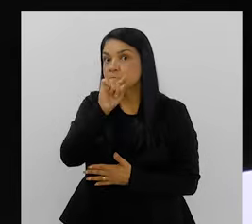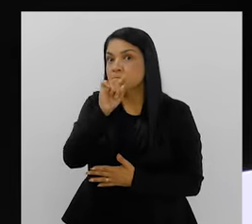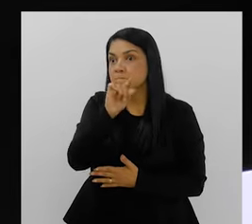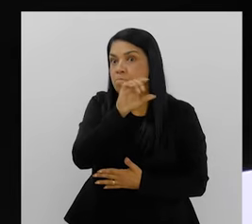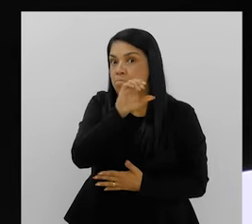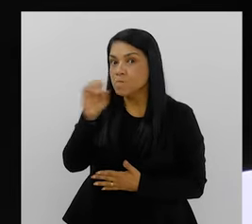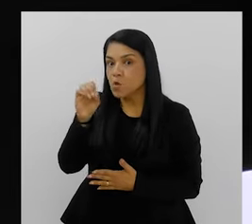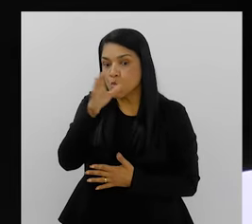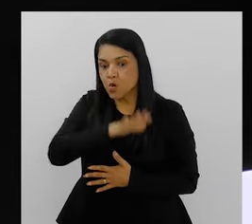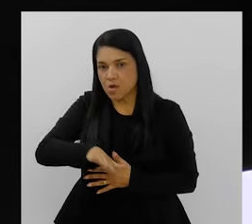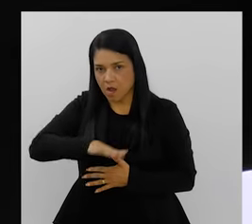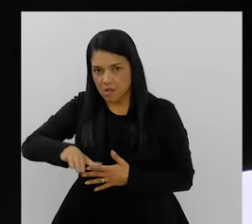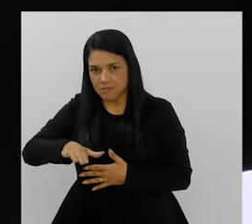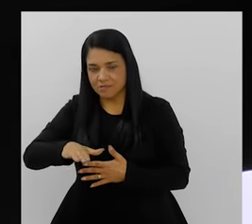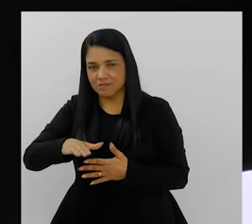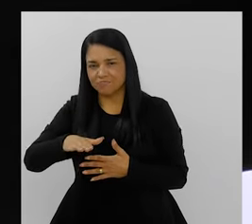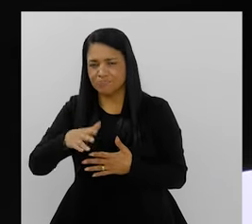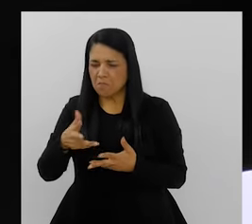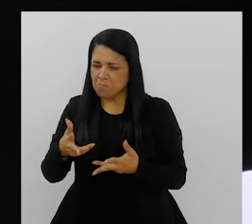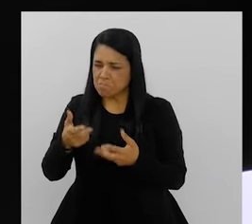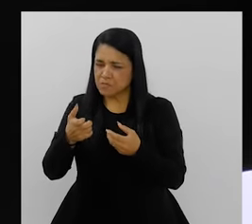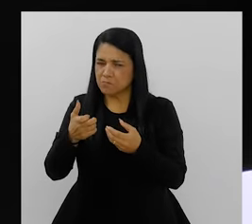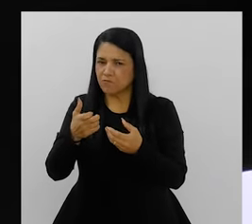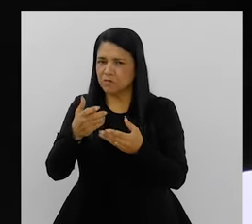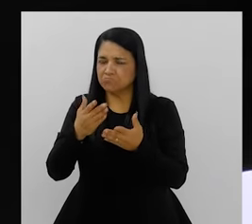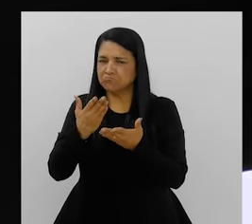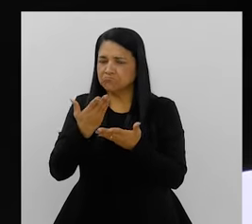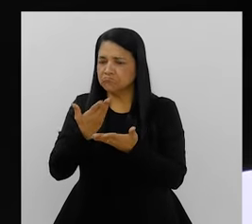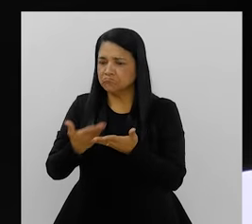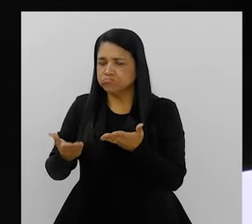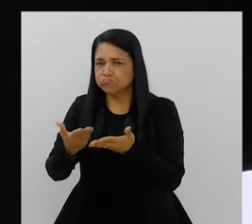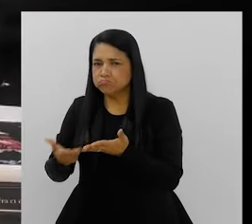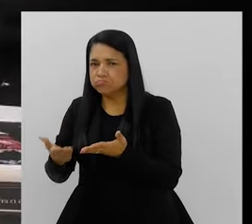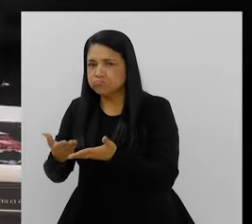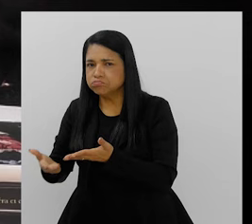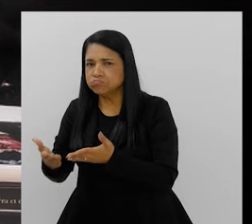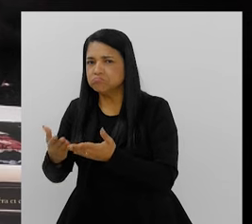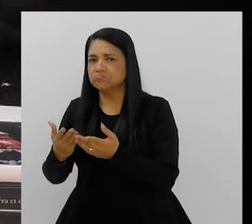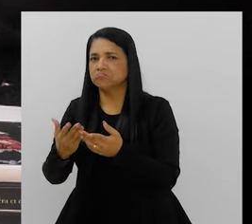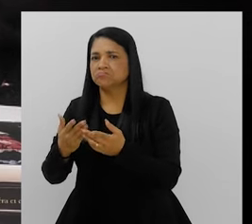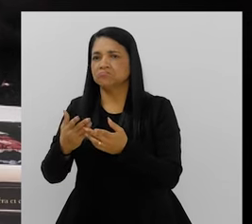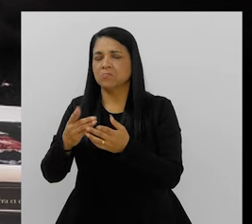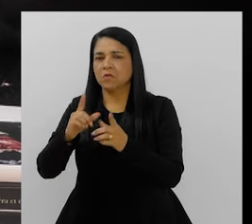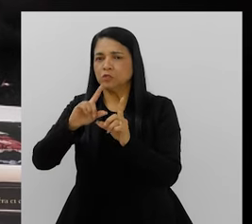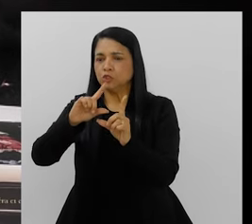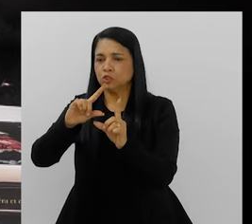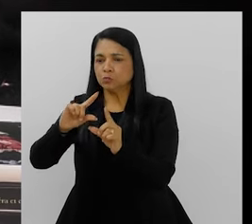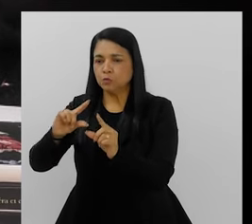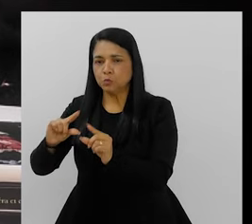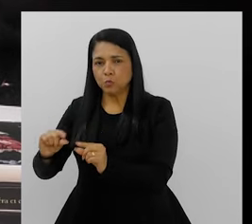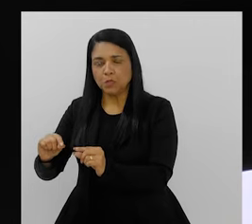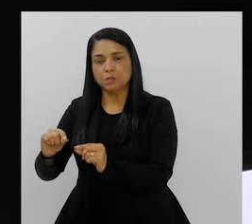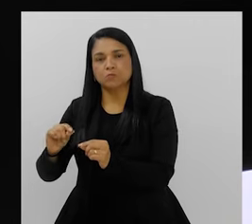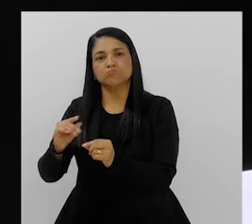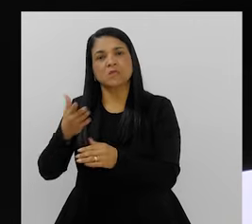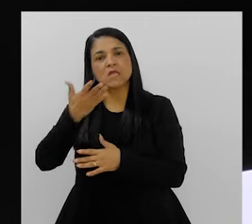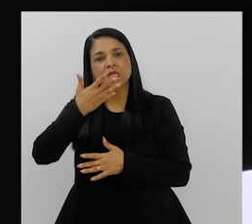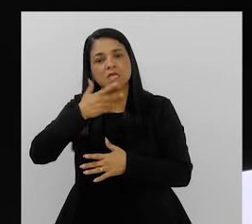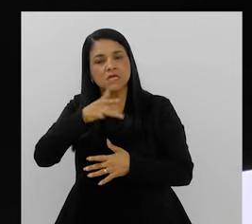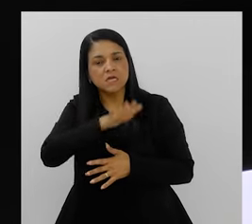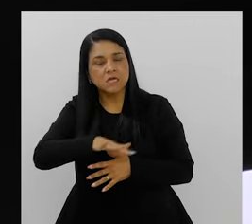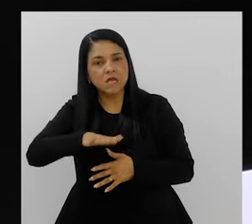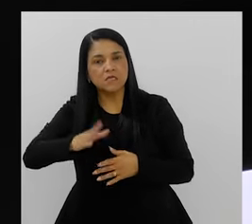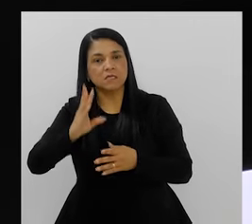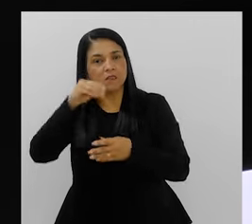que a gente veio notando ao longo dos anos que a gente perdeu muita gente para as escolas de samba. Isso é um fato que as pessoas pouco falam, mas é real.